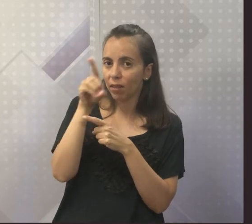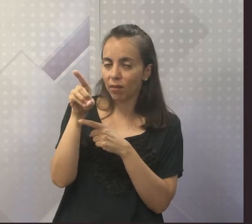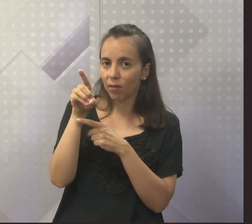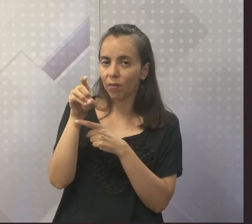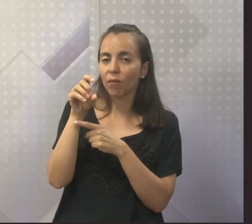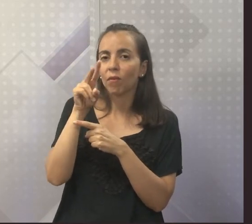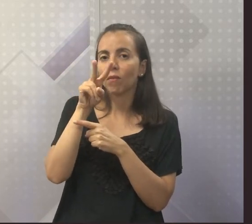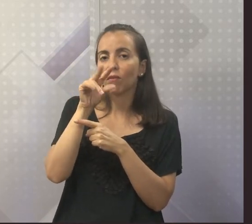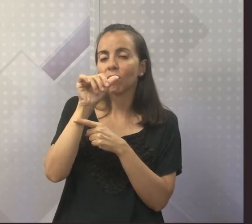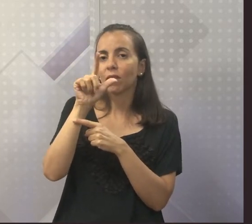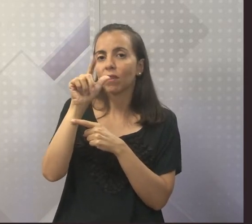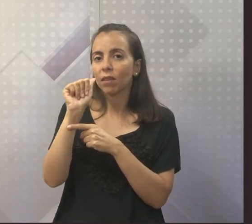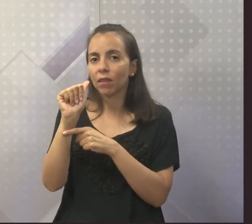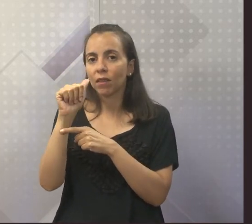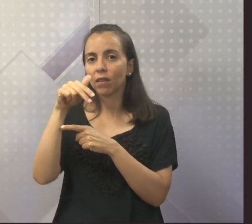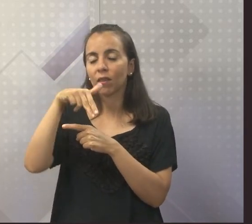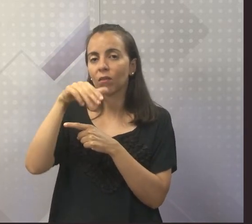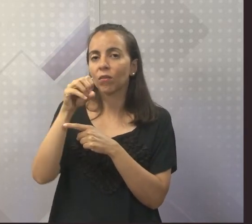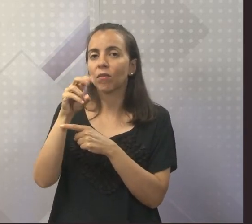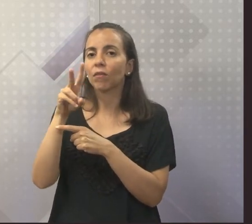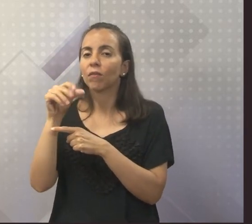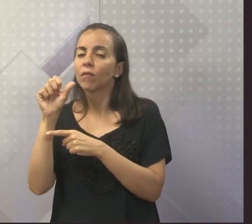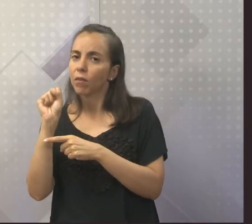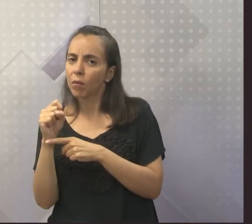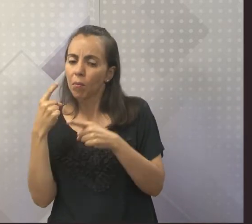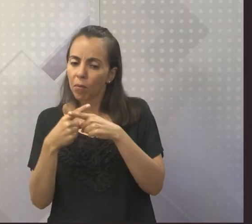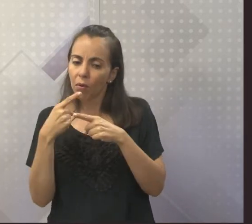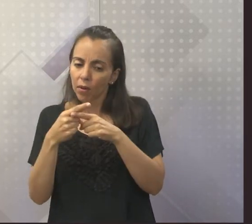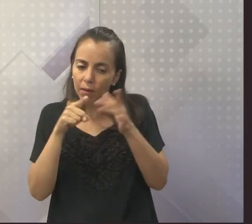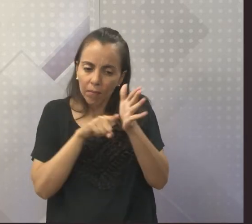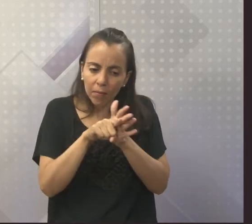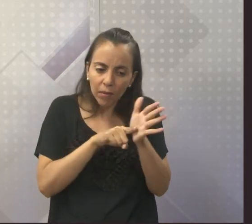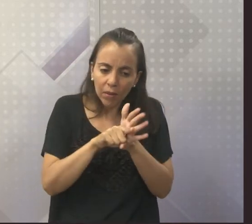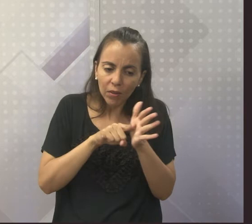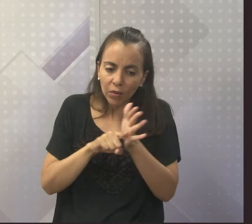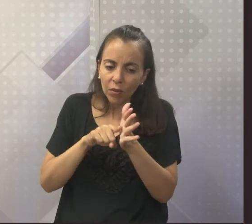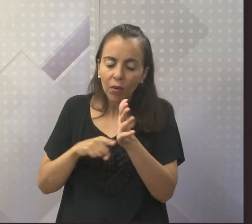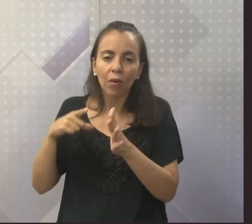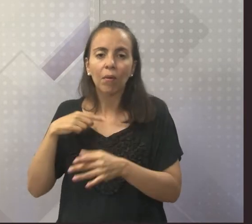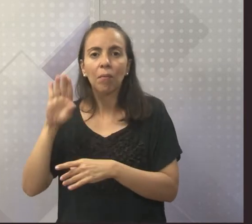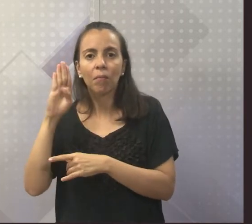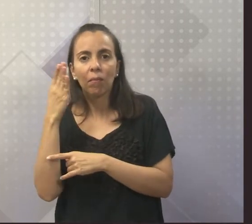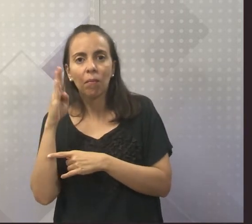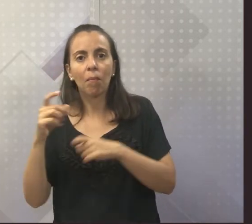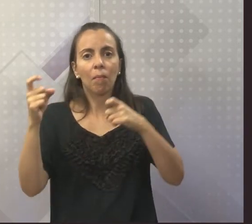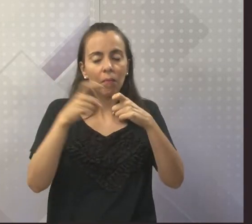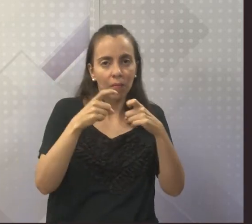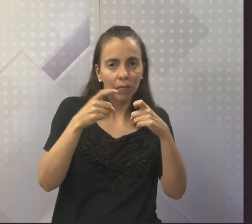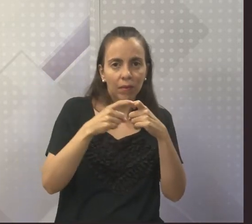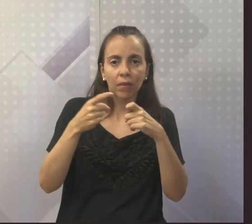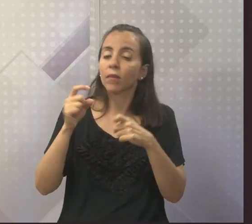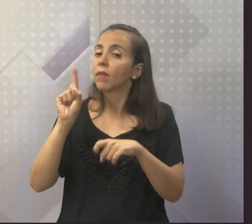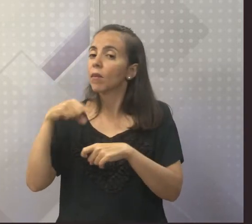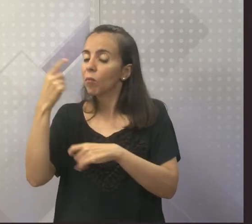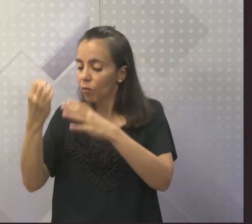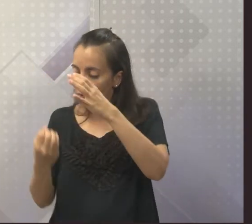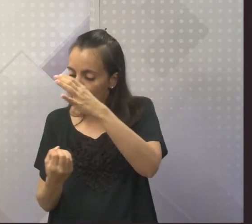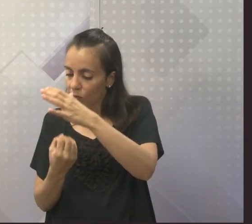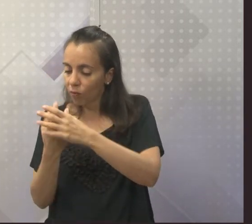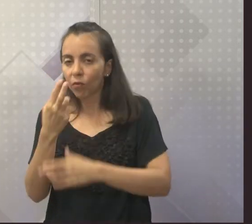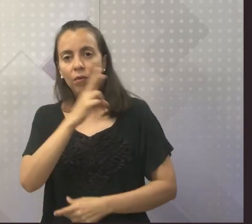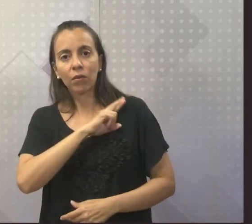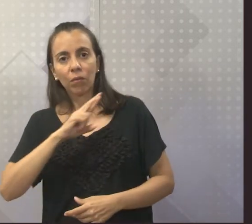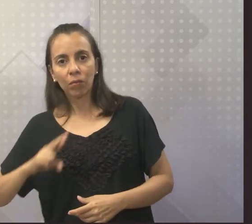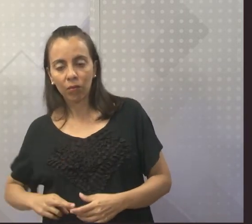desculpa. Devido às suas pesquisas em Biomedicina. Com a Fundação da República, ele foi